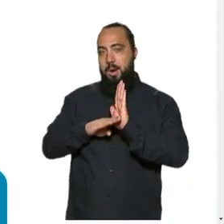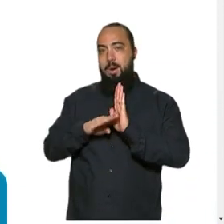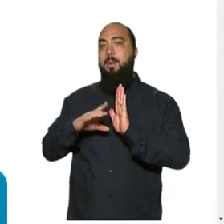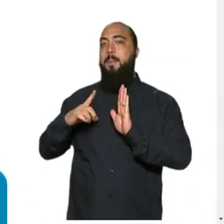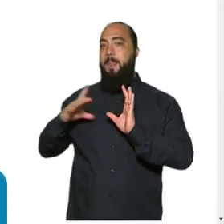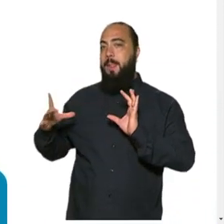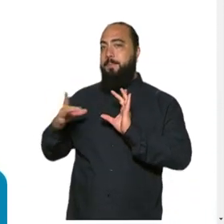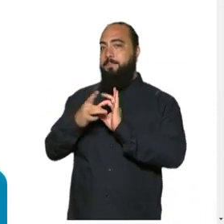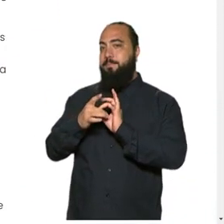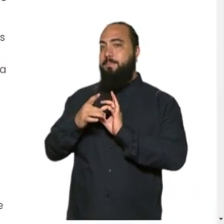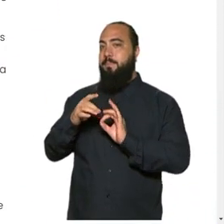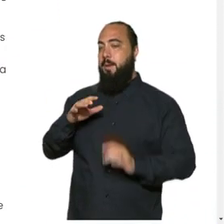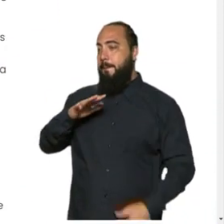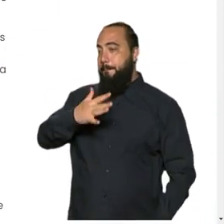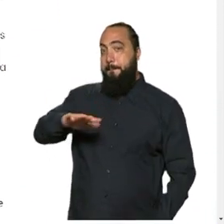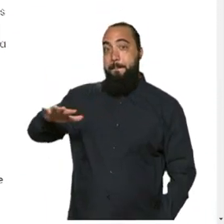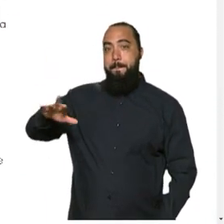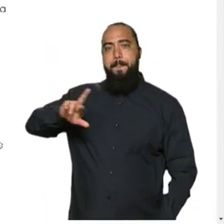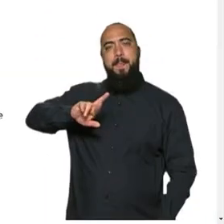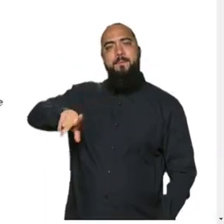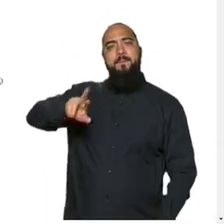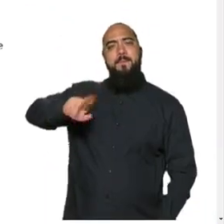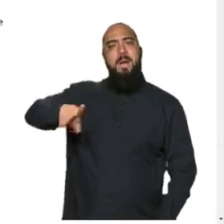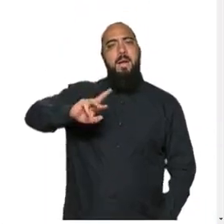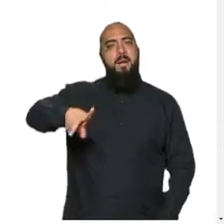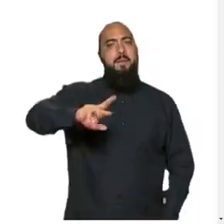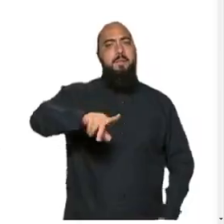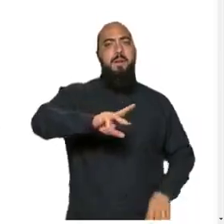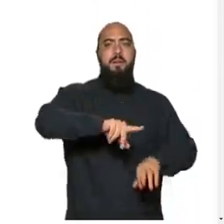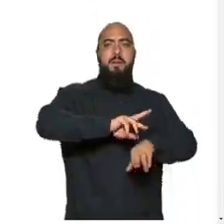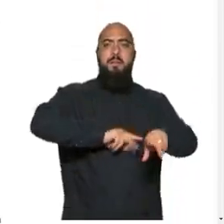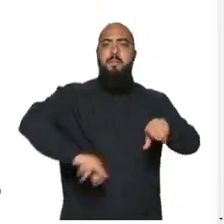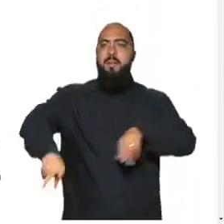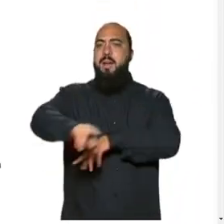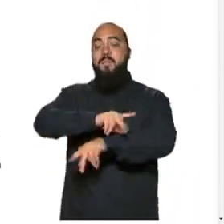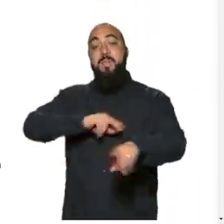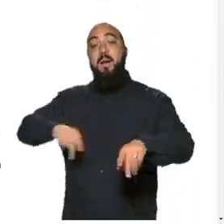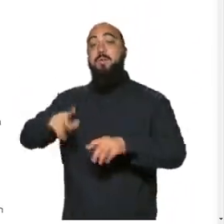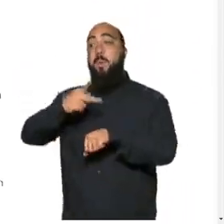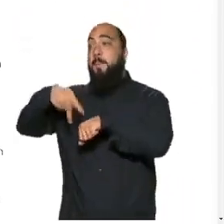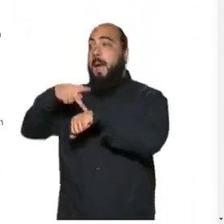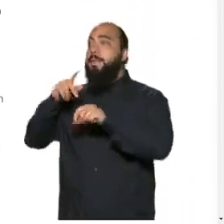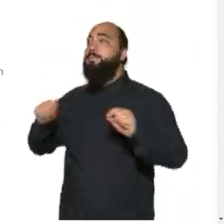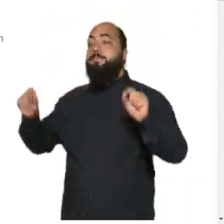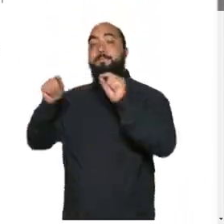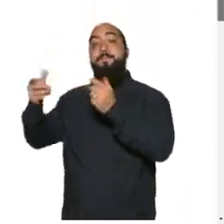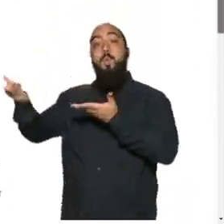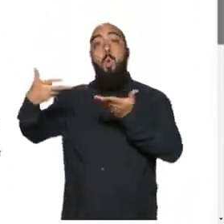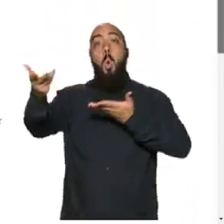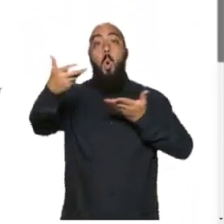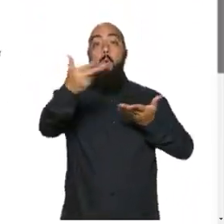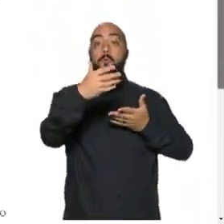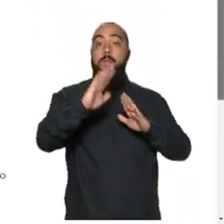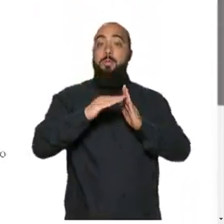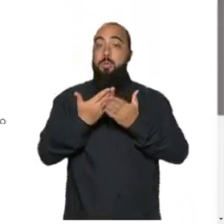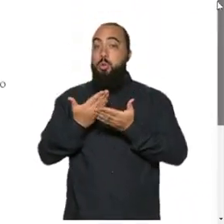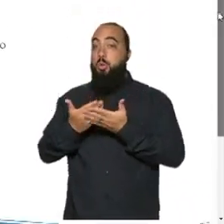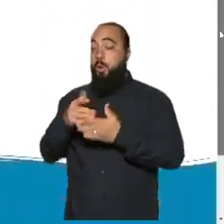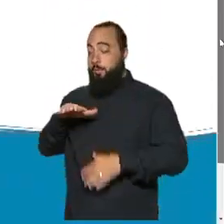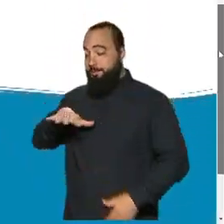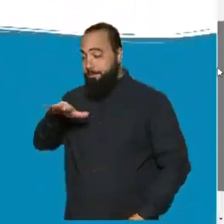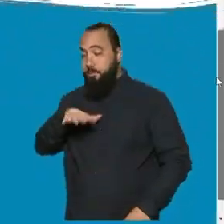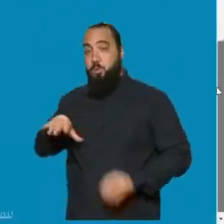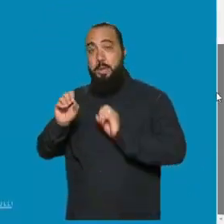Atlântico, que existe em muitos países mundiais e vem crescendo, que é um convite às escolas, aos espaços formais de